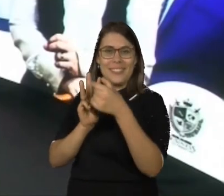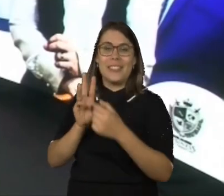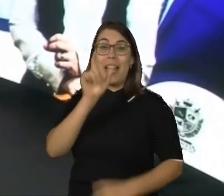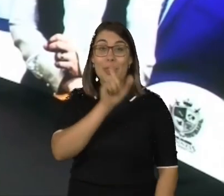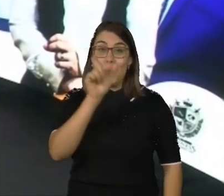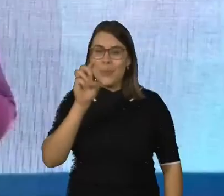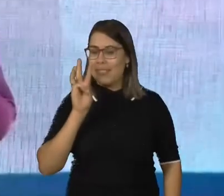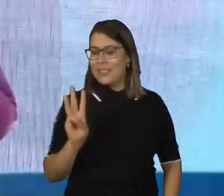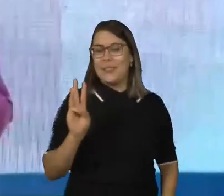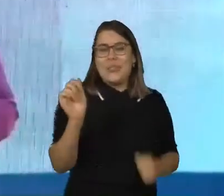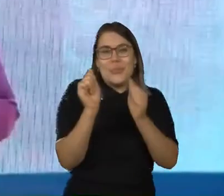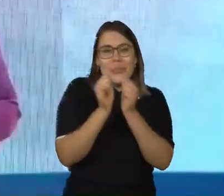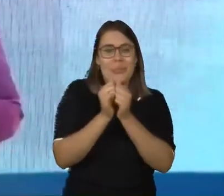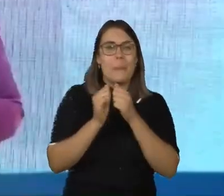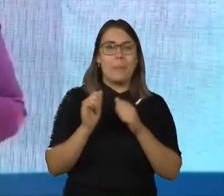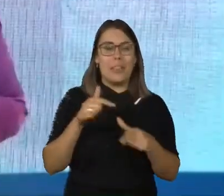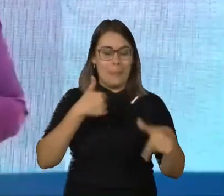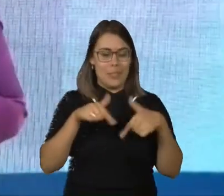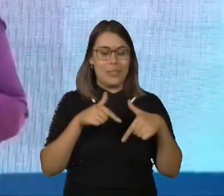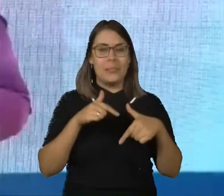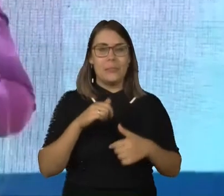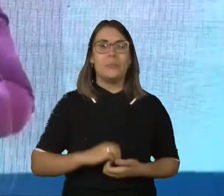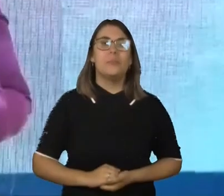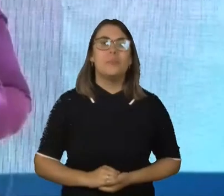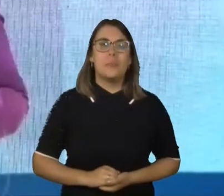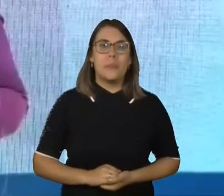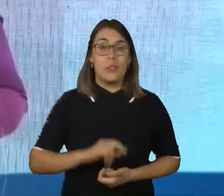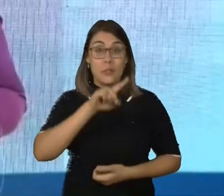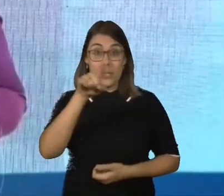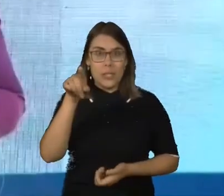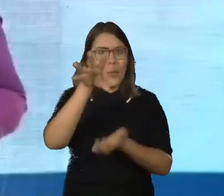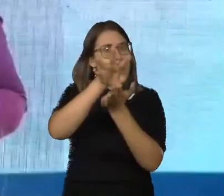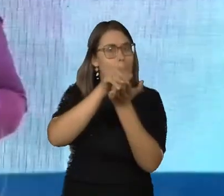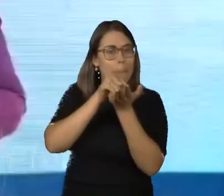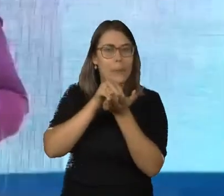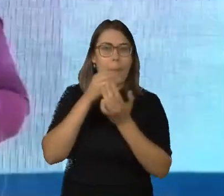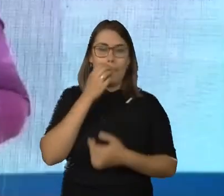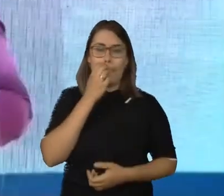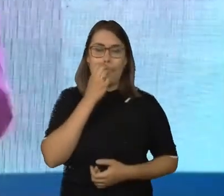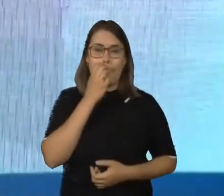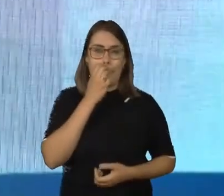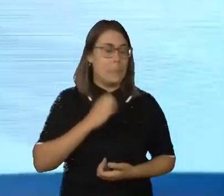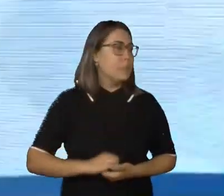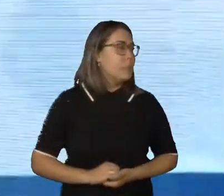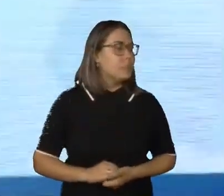trabalhamos juntos já o mês inteiro. Então, você vai fazer o que a gente for fazer aqui. A gente vai pegar as nossas mãos.